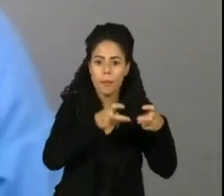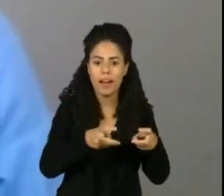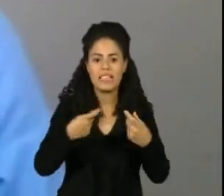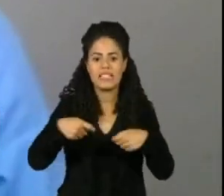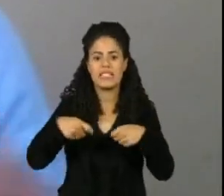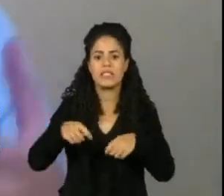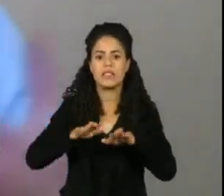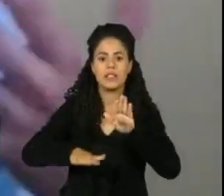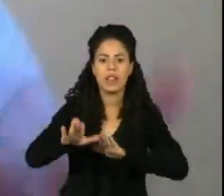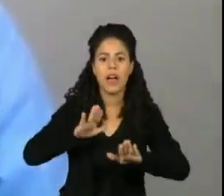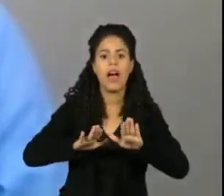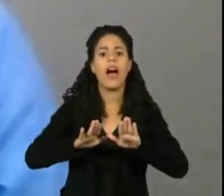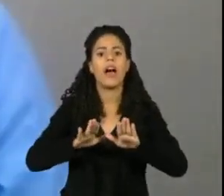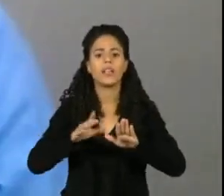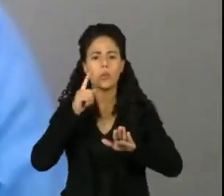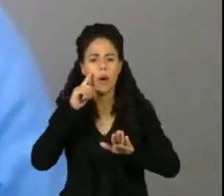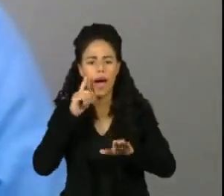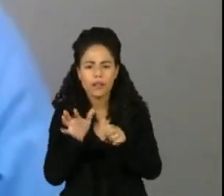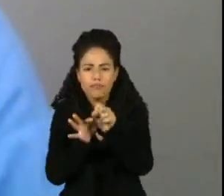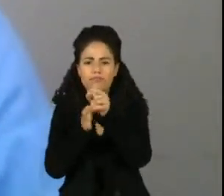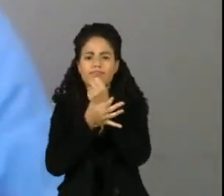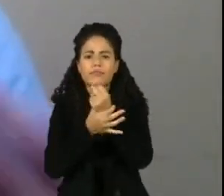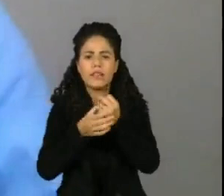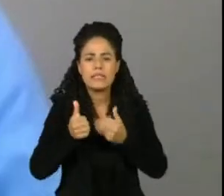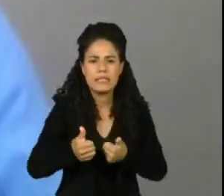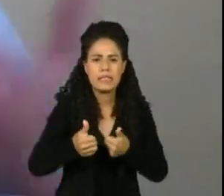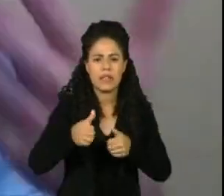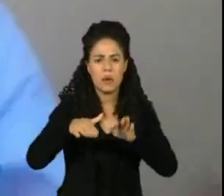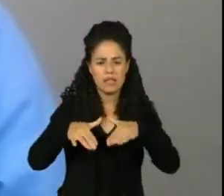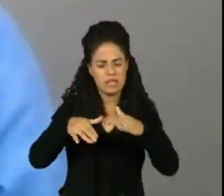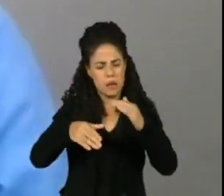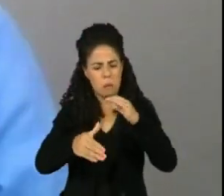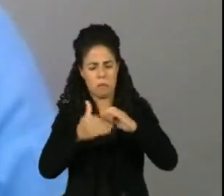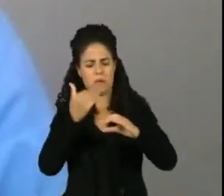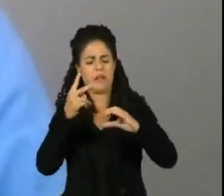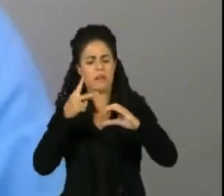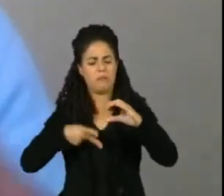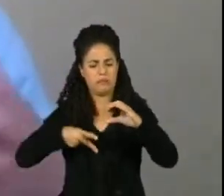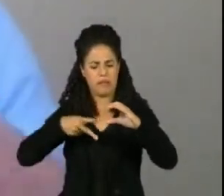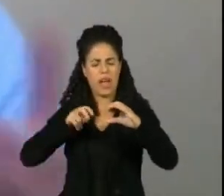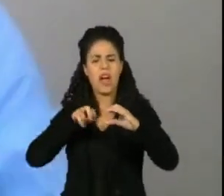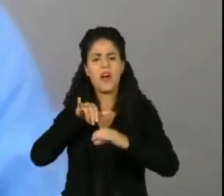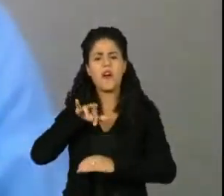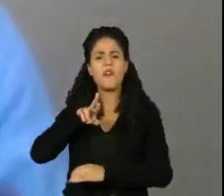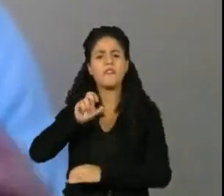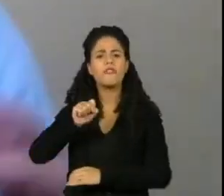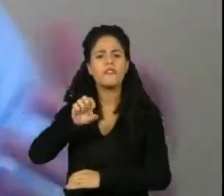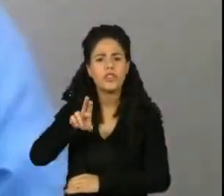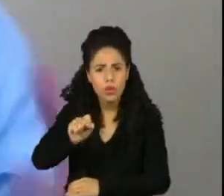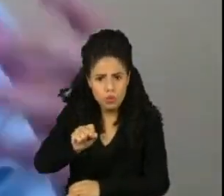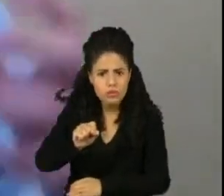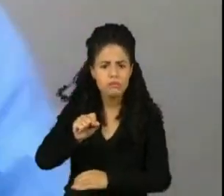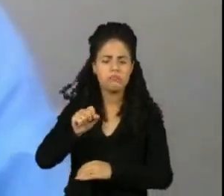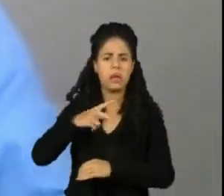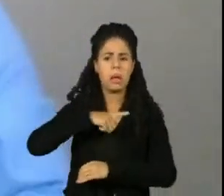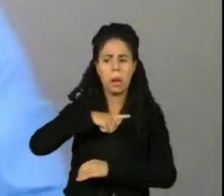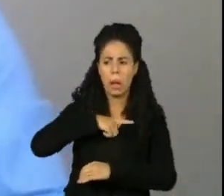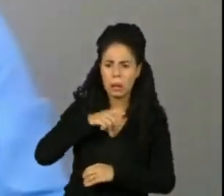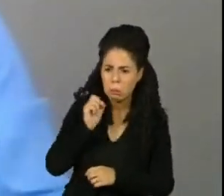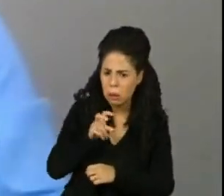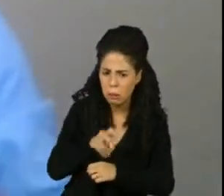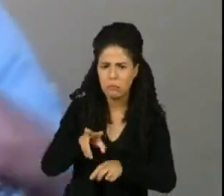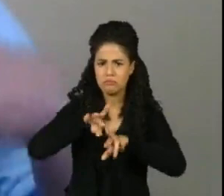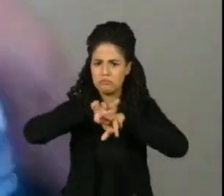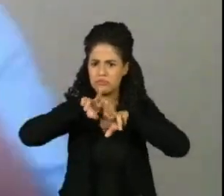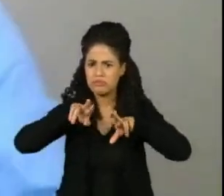dica é a pessoa poder usar dispositivos seguros. Ou seja, um dispositivo que tem um bom antivírus, que ela possa utilizar duplos fatores de